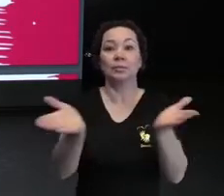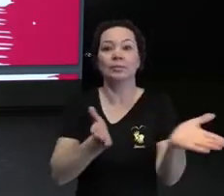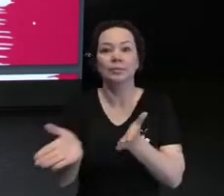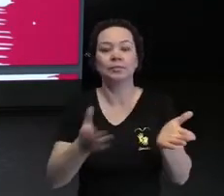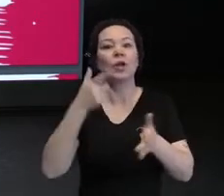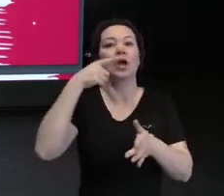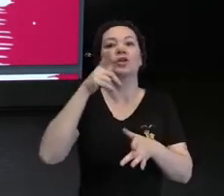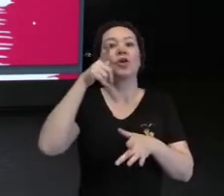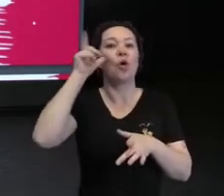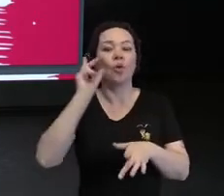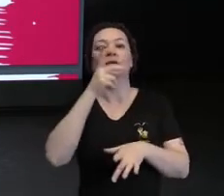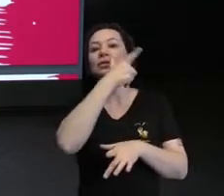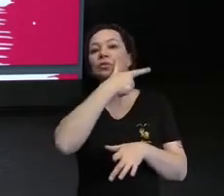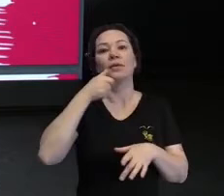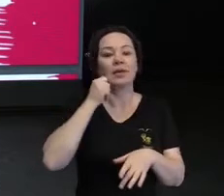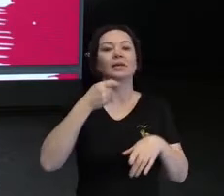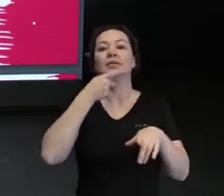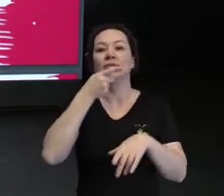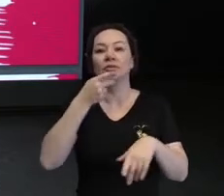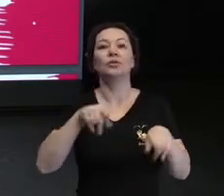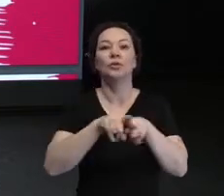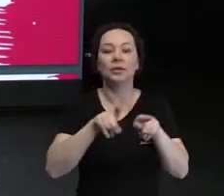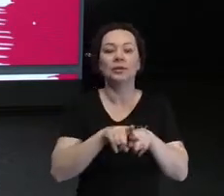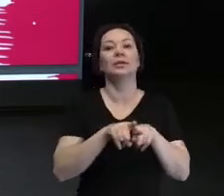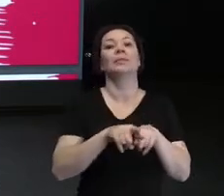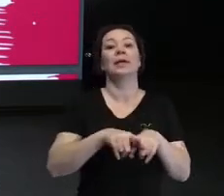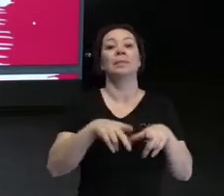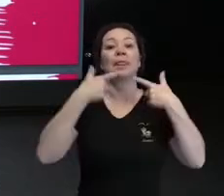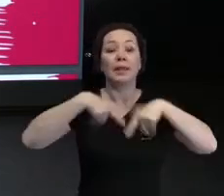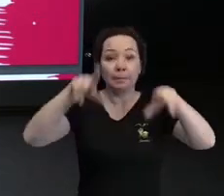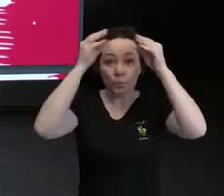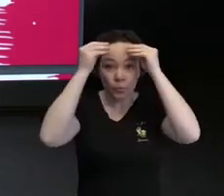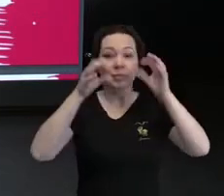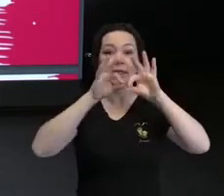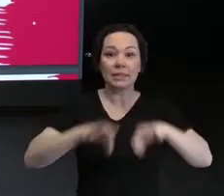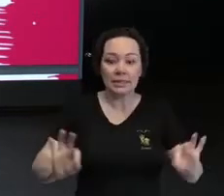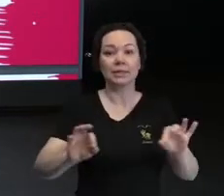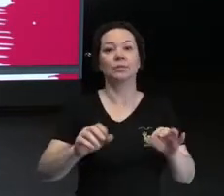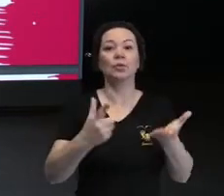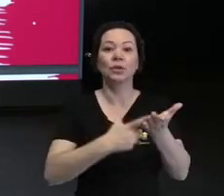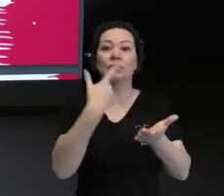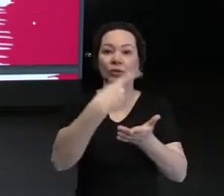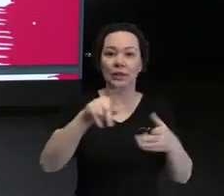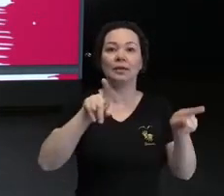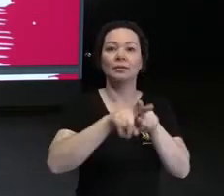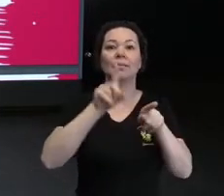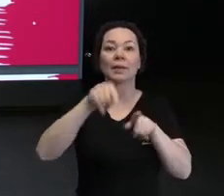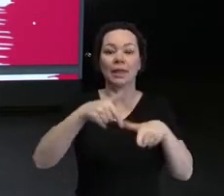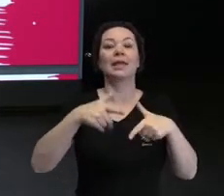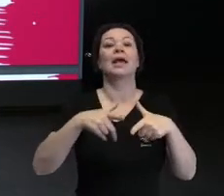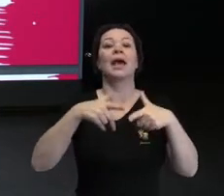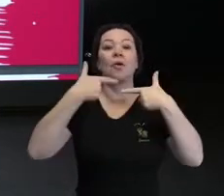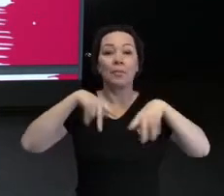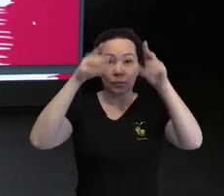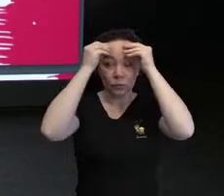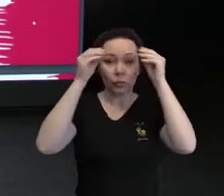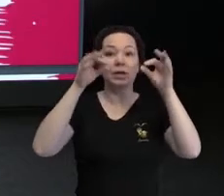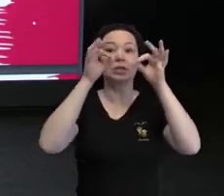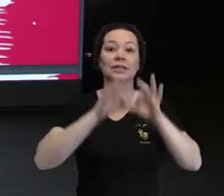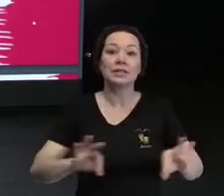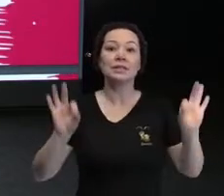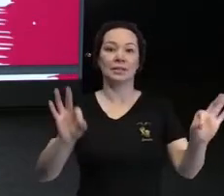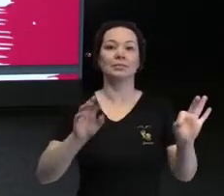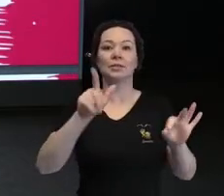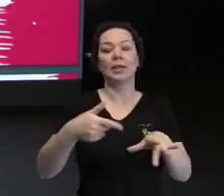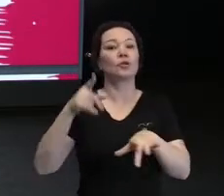Alex falou várias vezes da linguagem simples, quando ele falou do livro dele, ele falou da linguagem simples, e é um exercício diário dessa